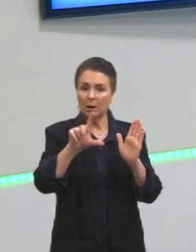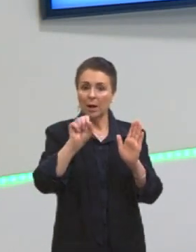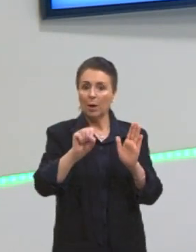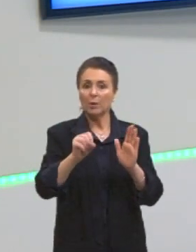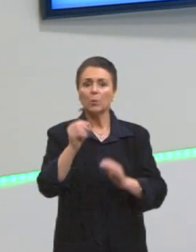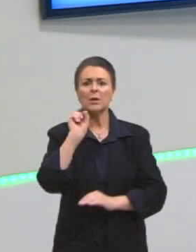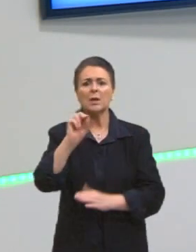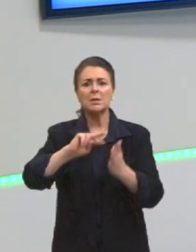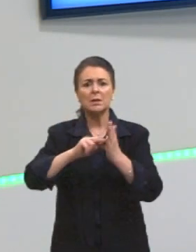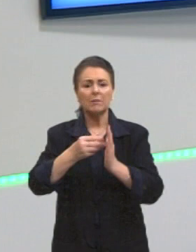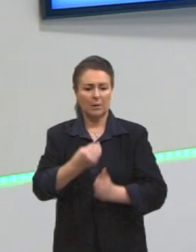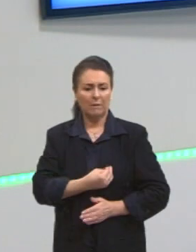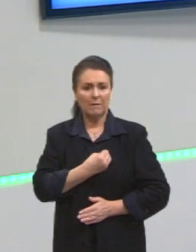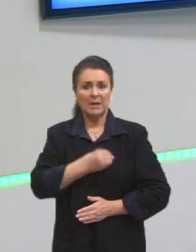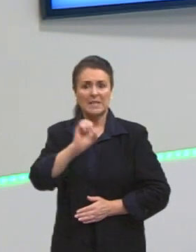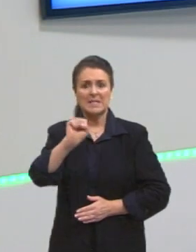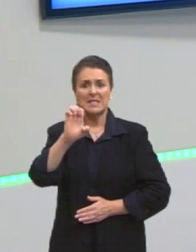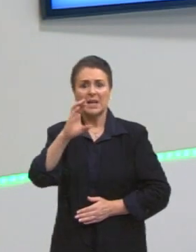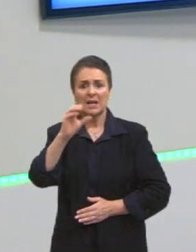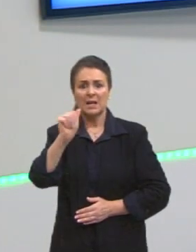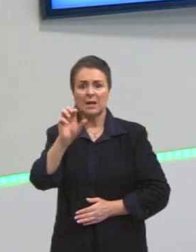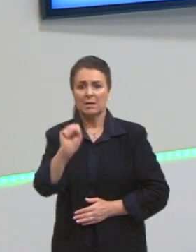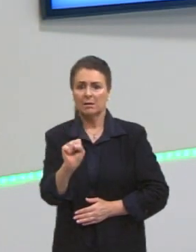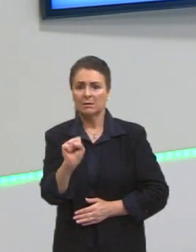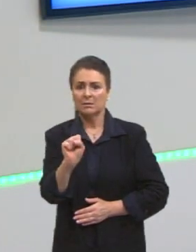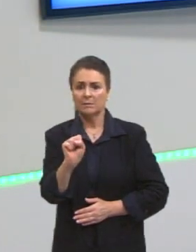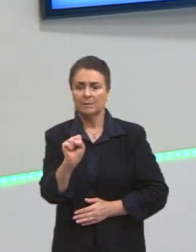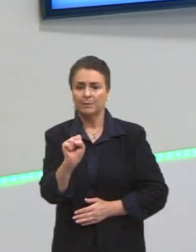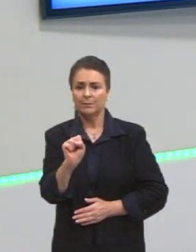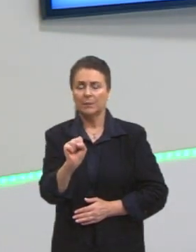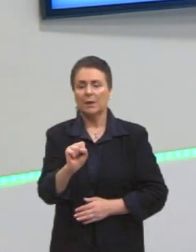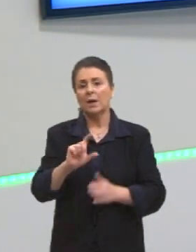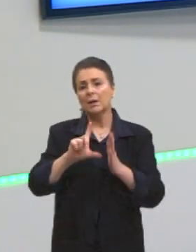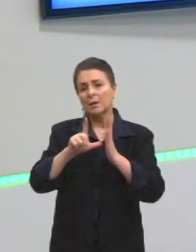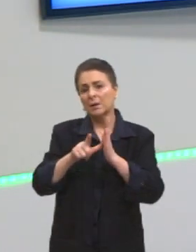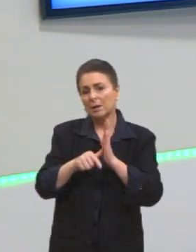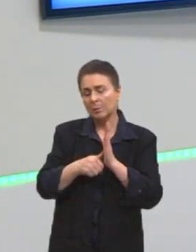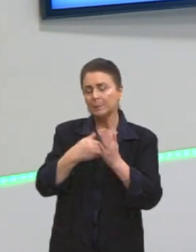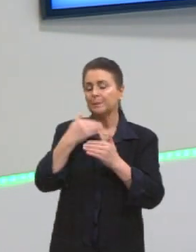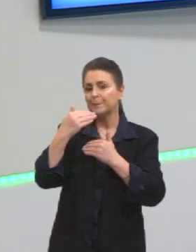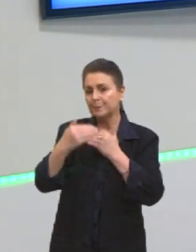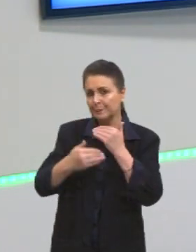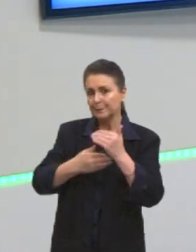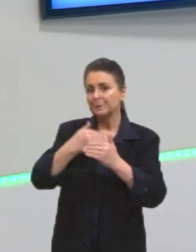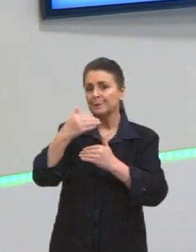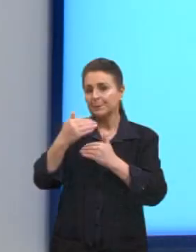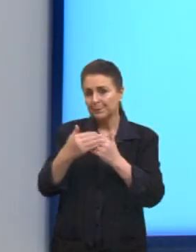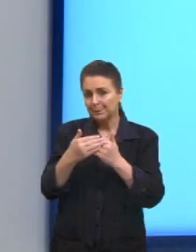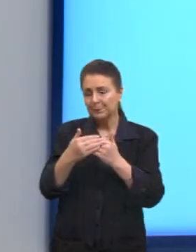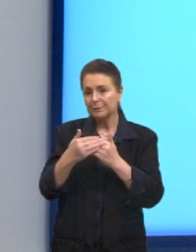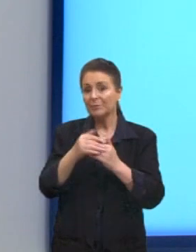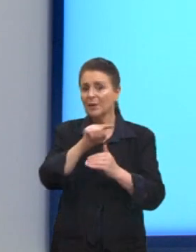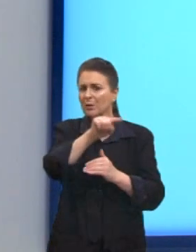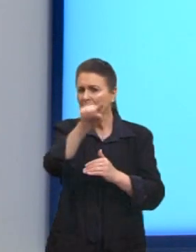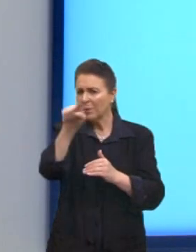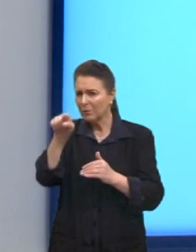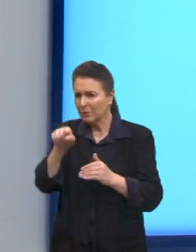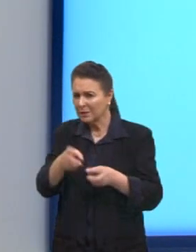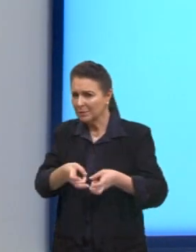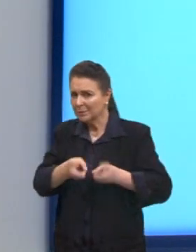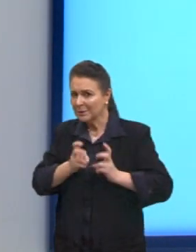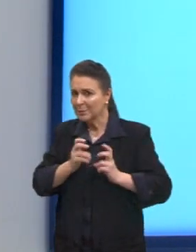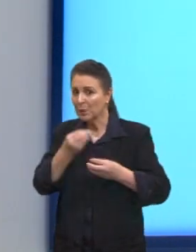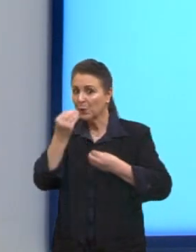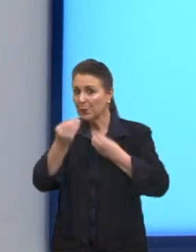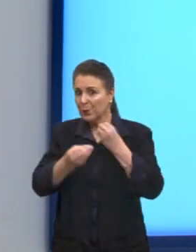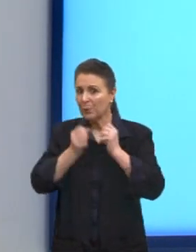Secas. Então, aí a gente vai, eu trouxe brevemente, assim, só para a gente enxergar como é, como